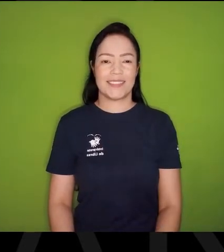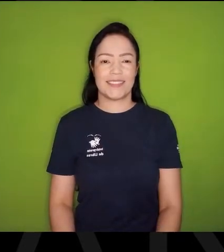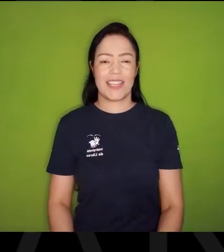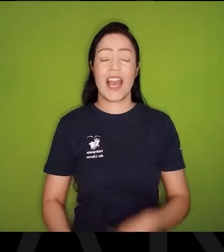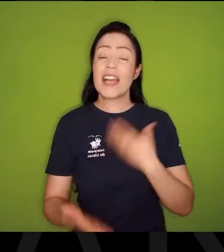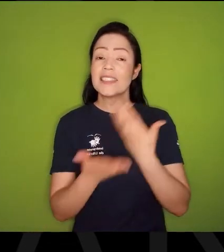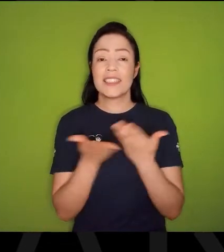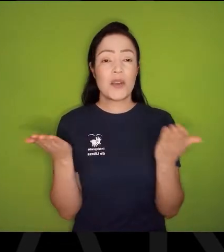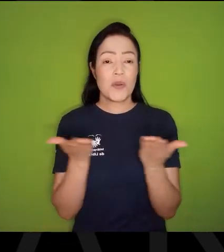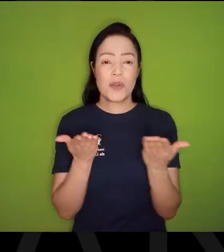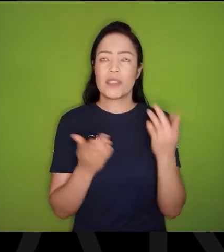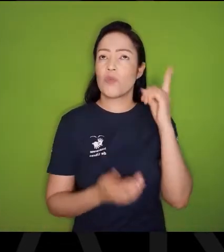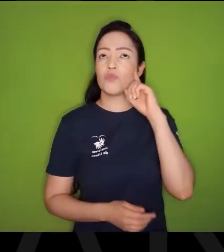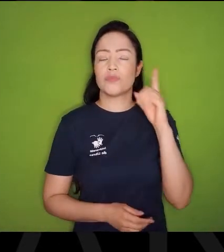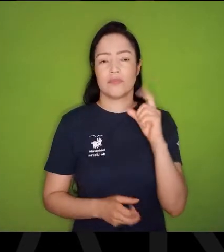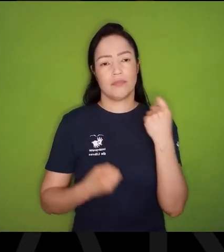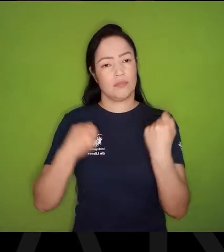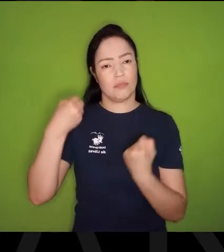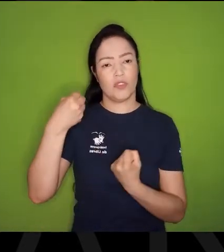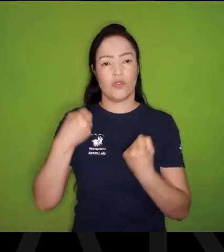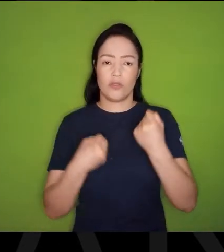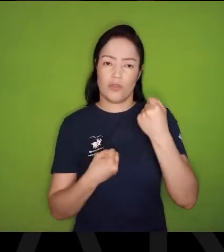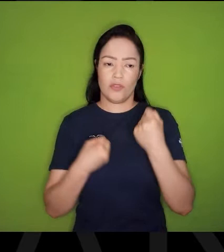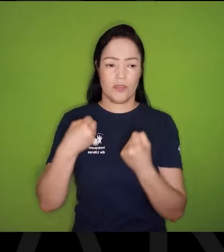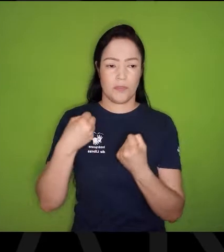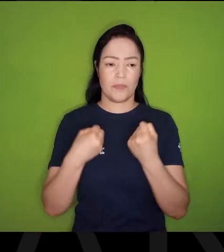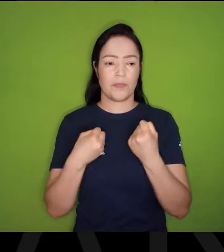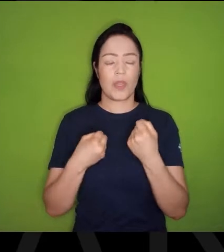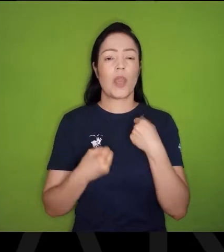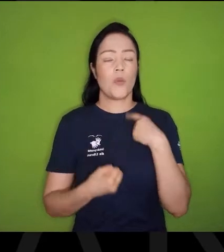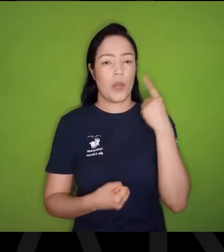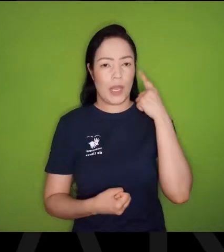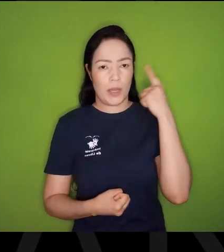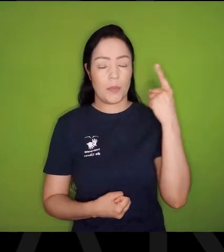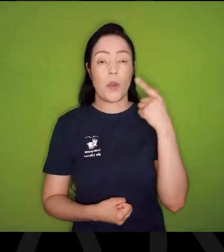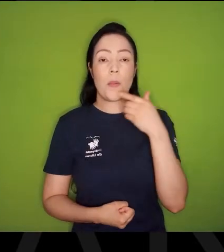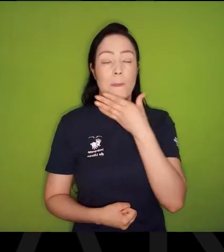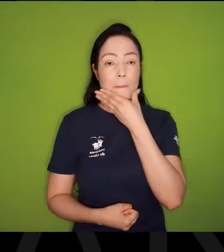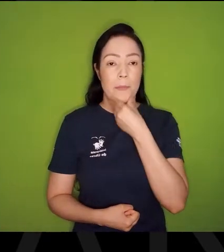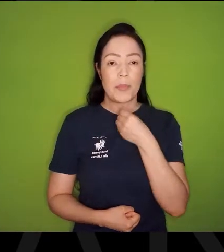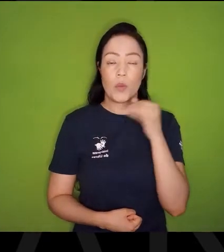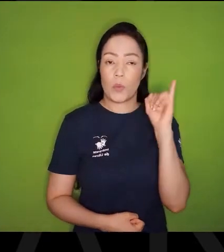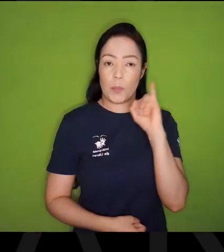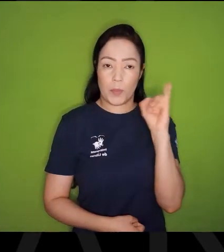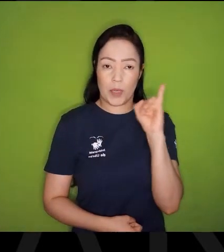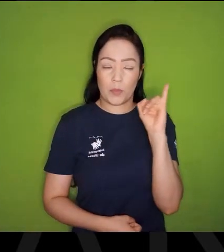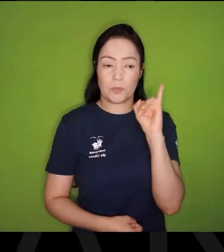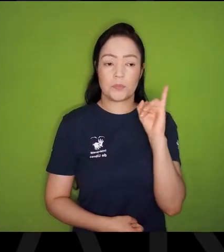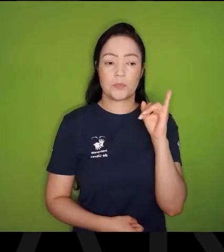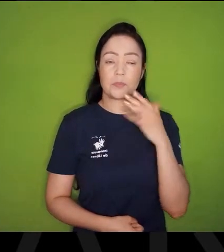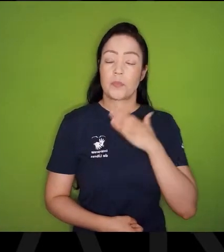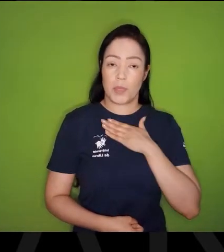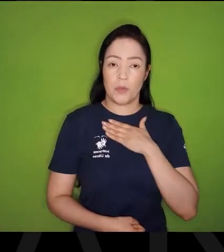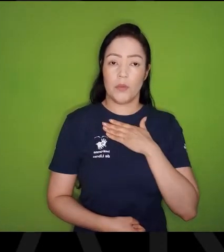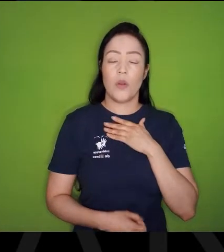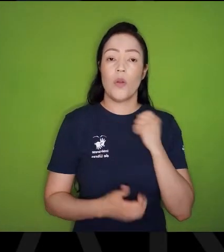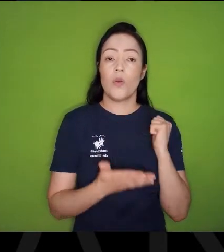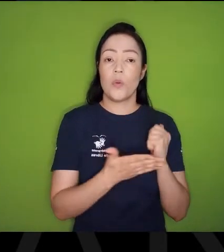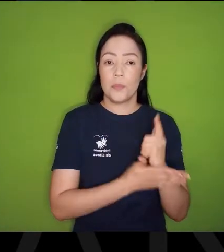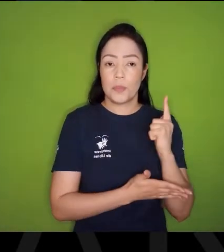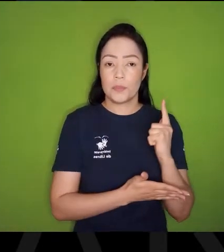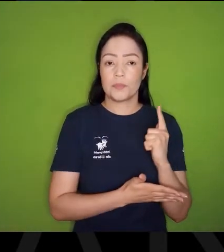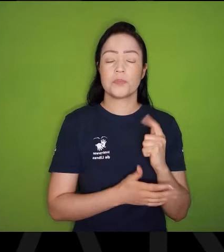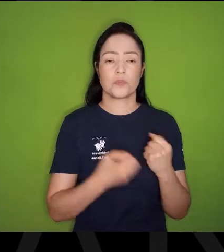Até hoje eu não sei dirigir, Porque eu lembro quando meu irmão, O próximo a mim, Comprou